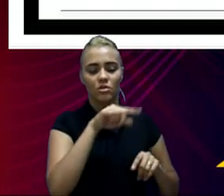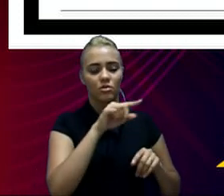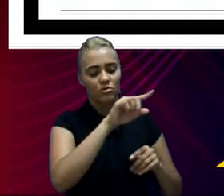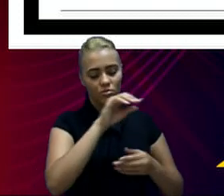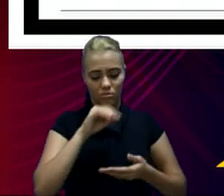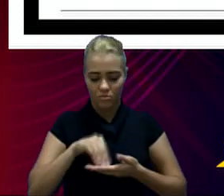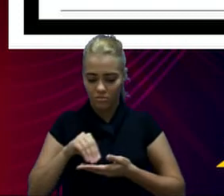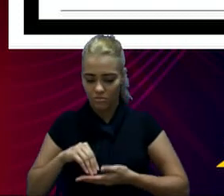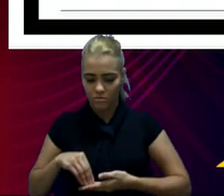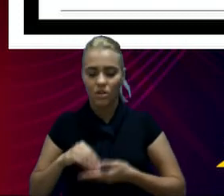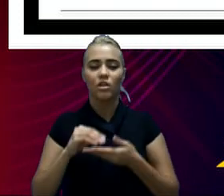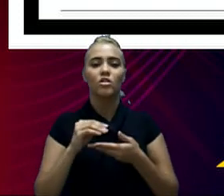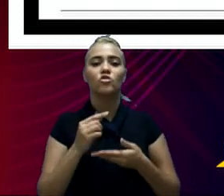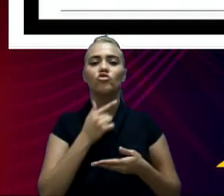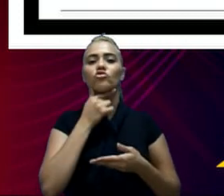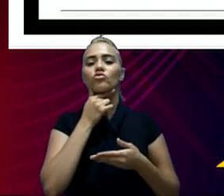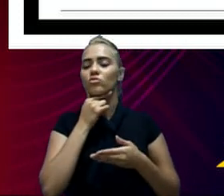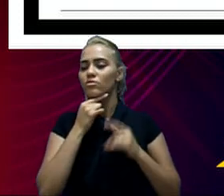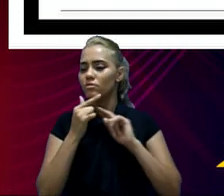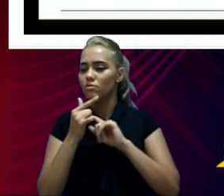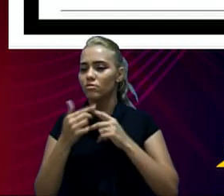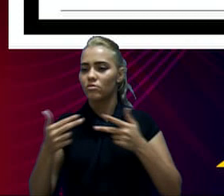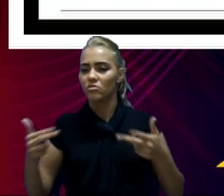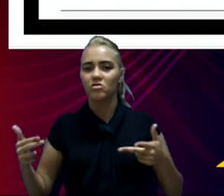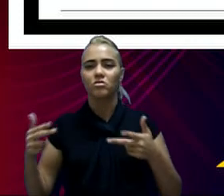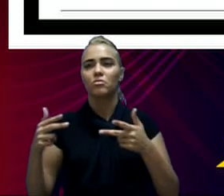na dívida pública do município.